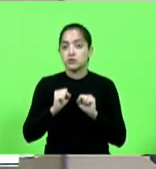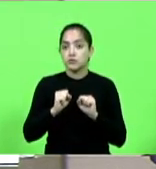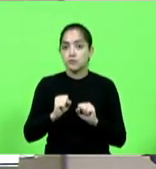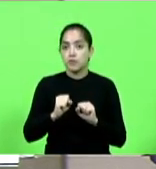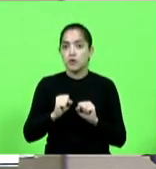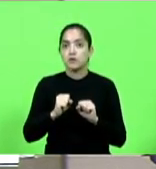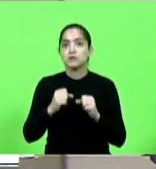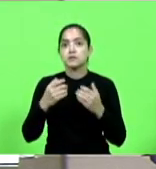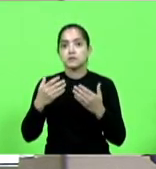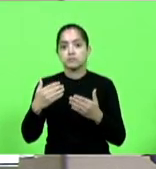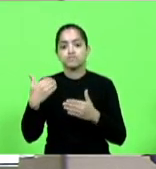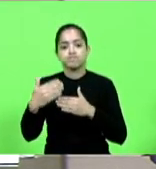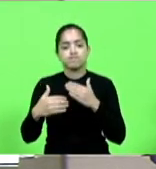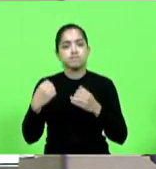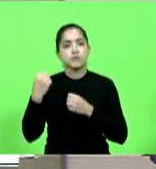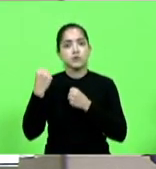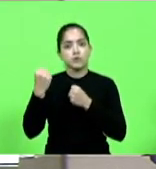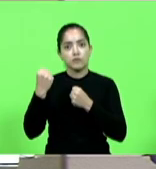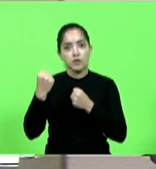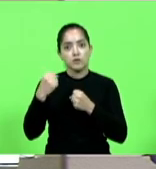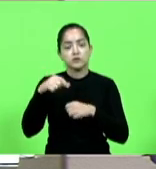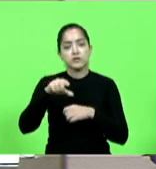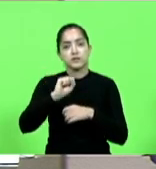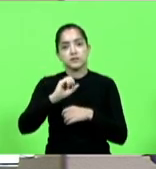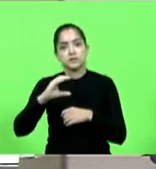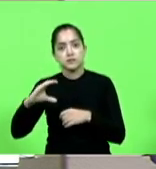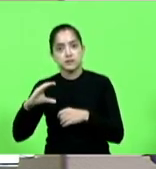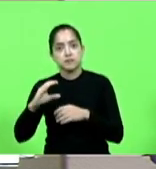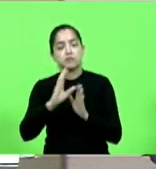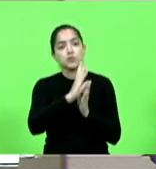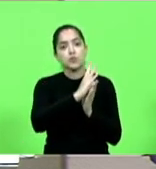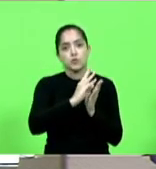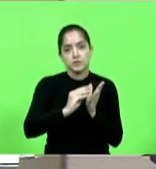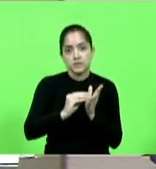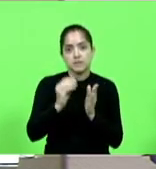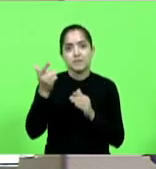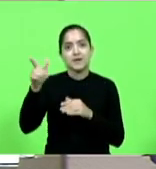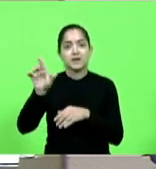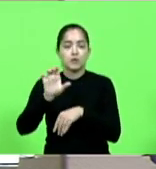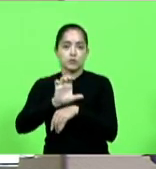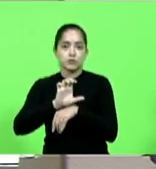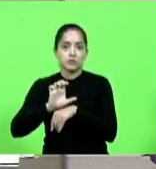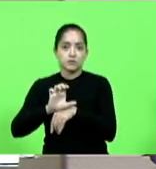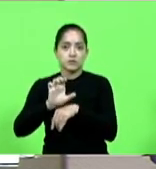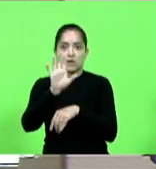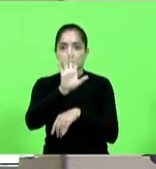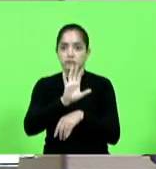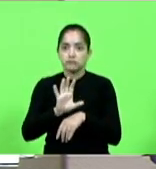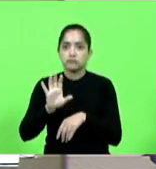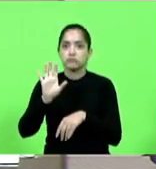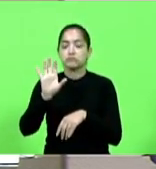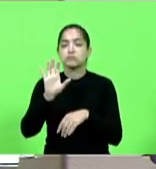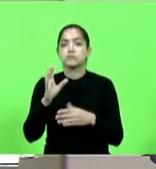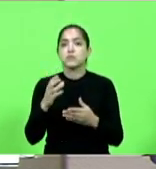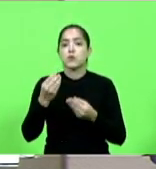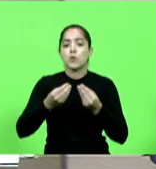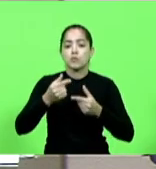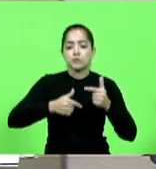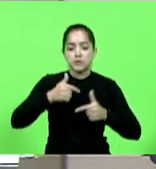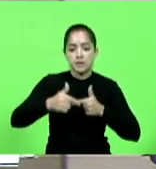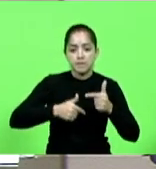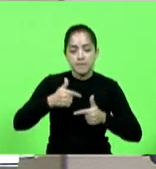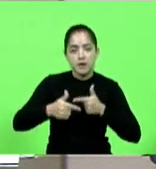CAERTE cada vez mais forte aqui no nosso estado servindo de um grande exemplo para outros estados da nossa federação de como se faz um trabalho com